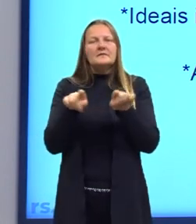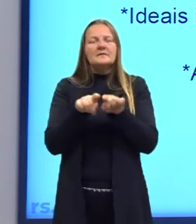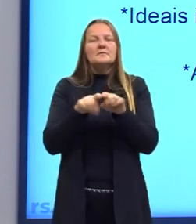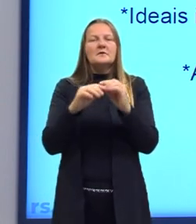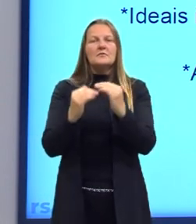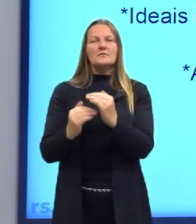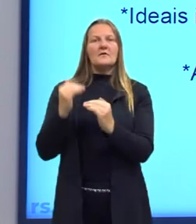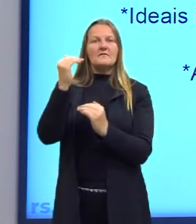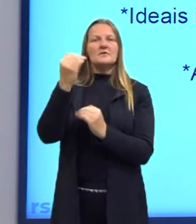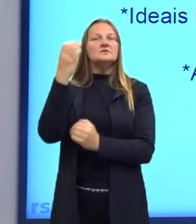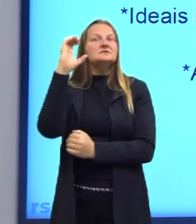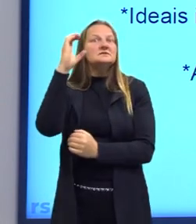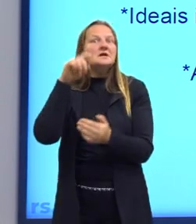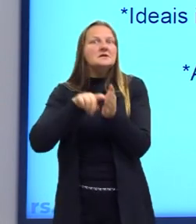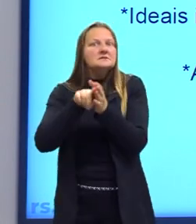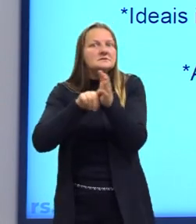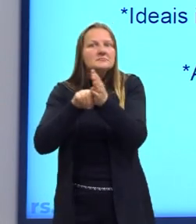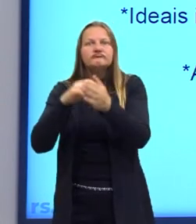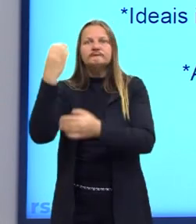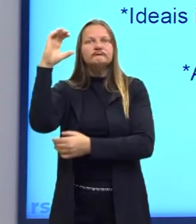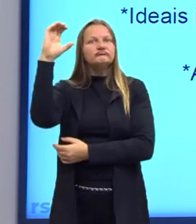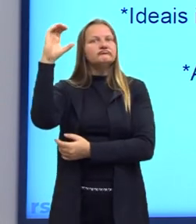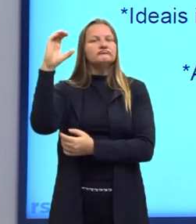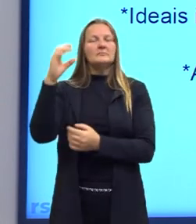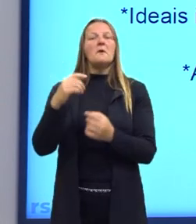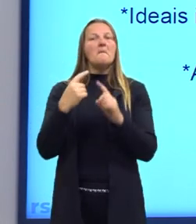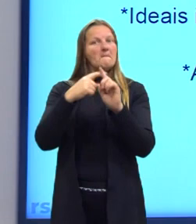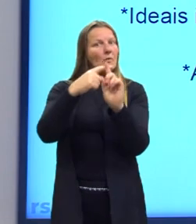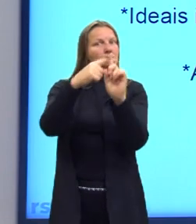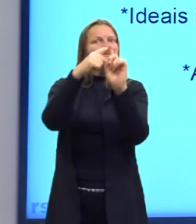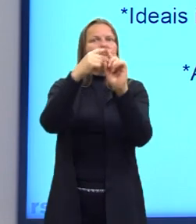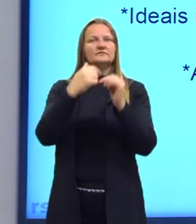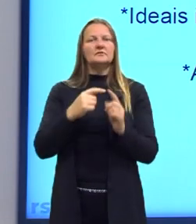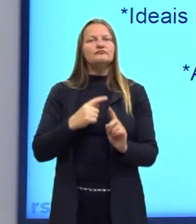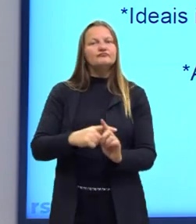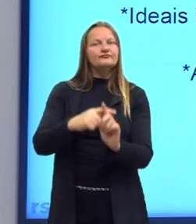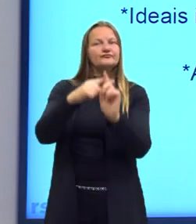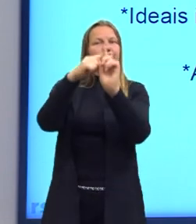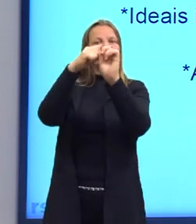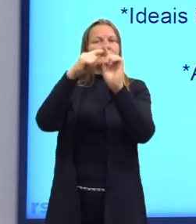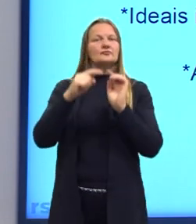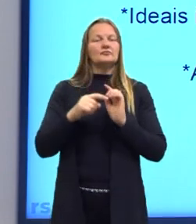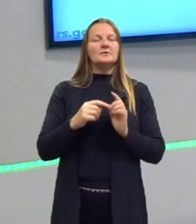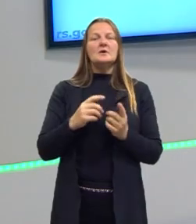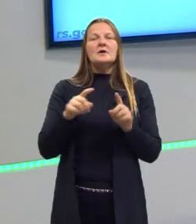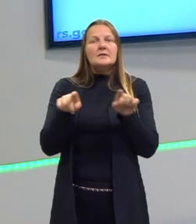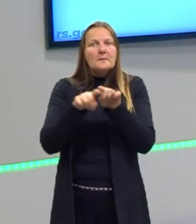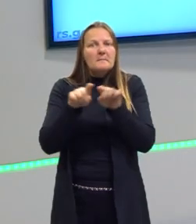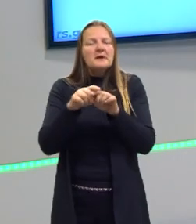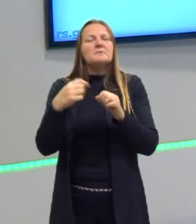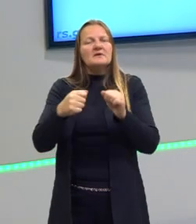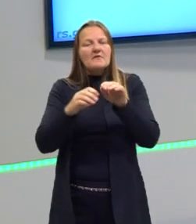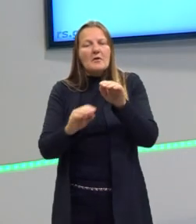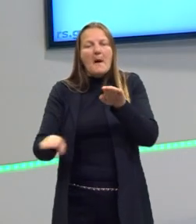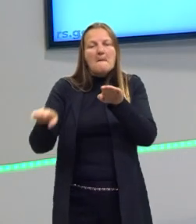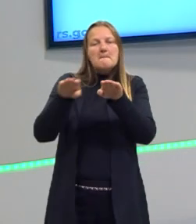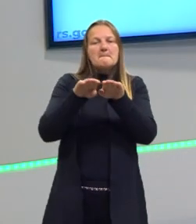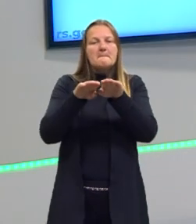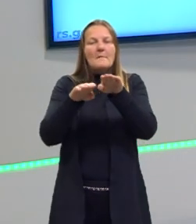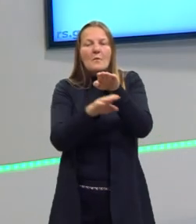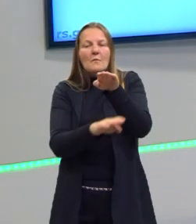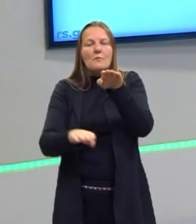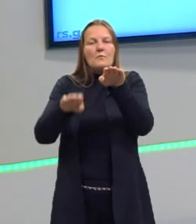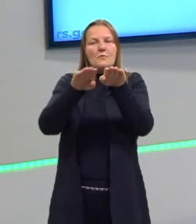avanço da ciência, que é muito positivo, então todo esse avanço científico também deveria ser um fator de